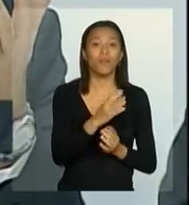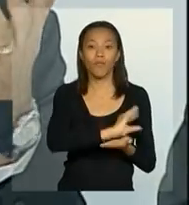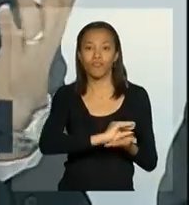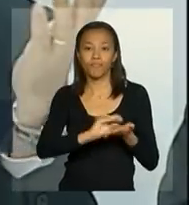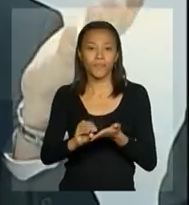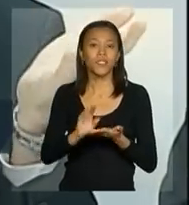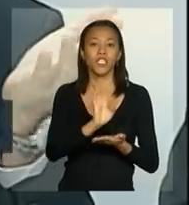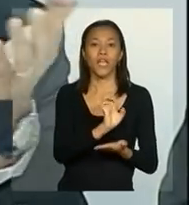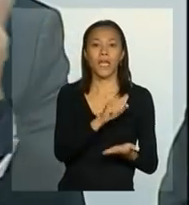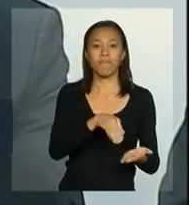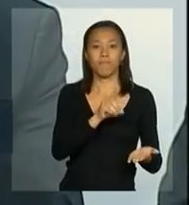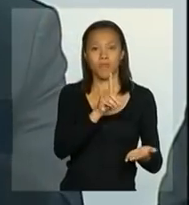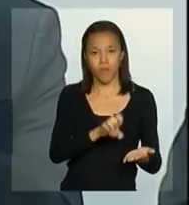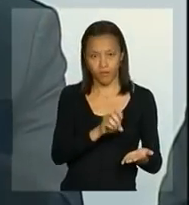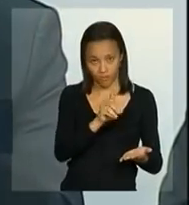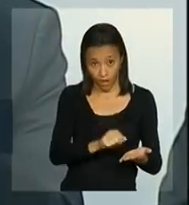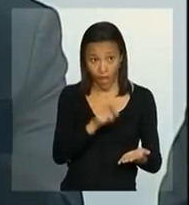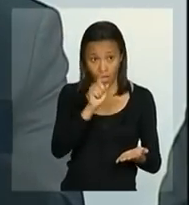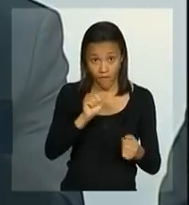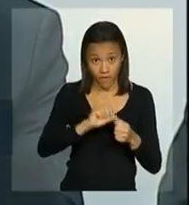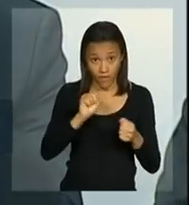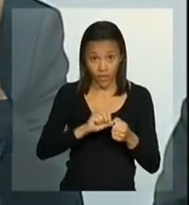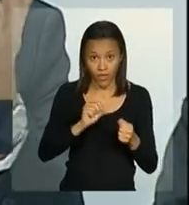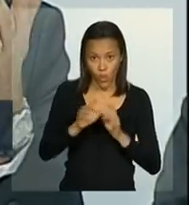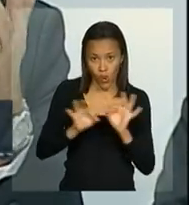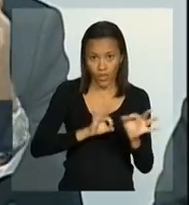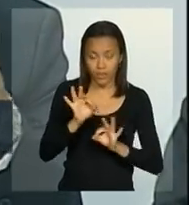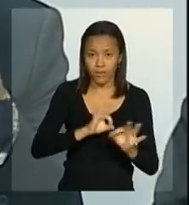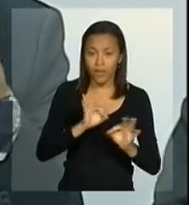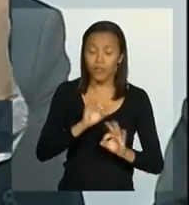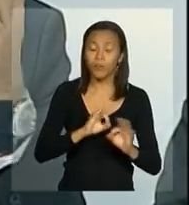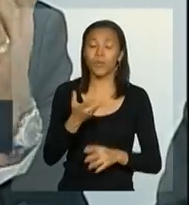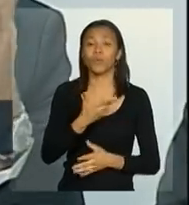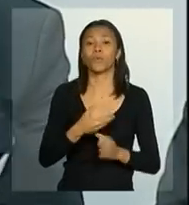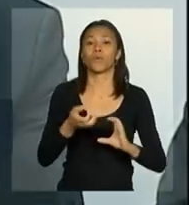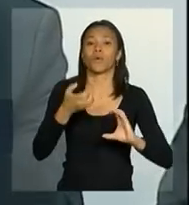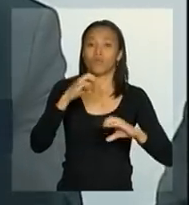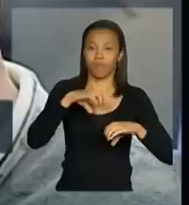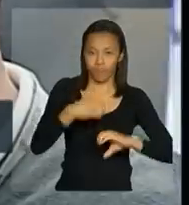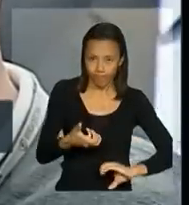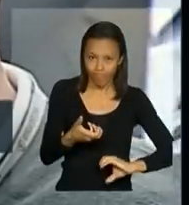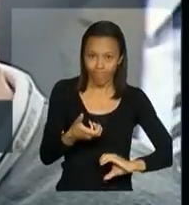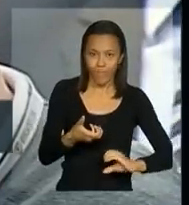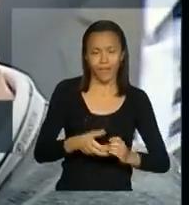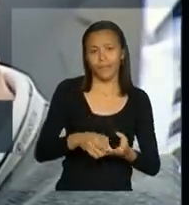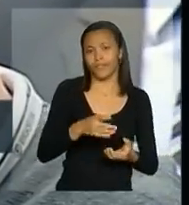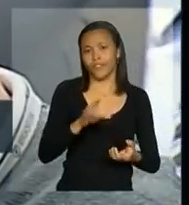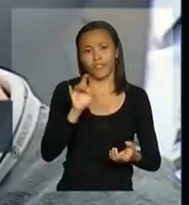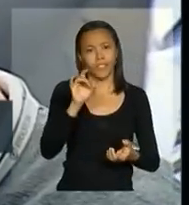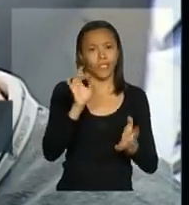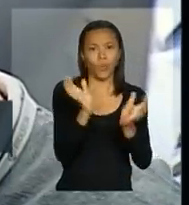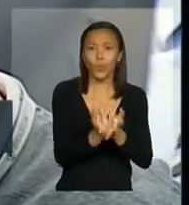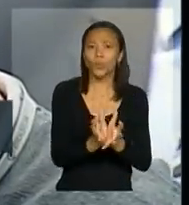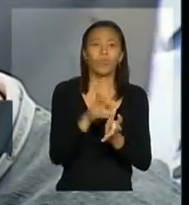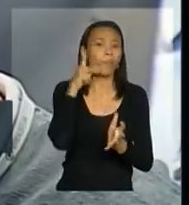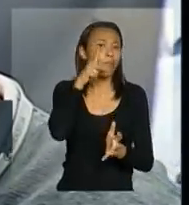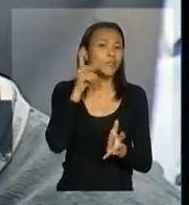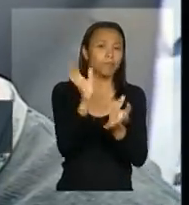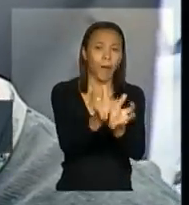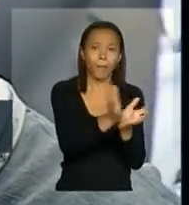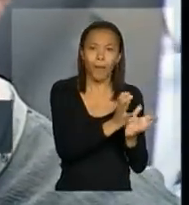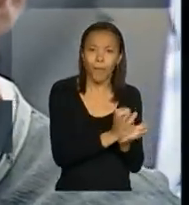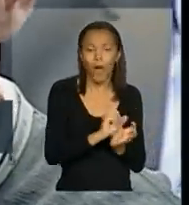que são feitas pelo Congresso Nacional, emendas de bancada, emendas coletivas, como são as emendas de